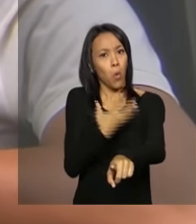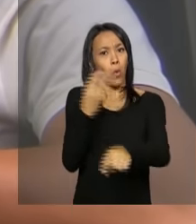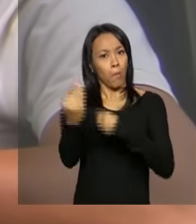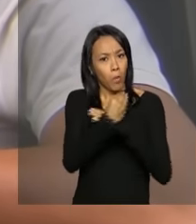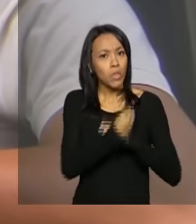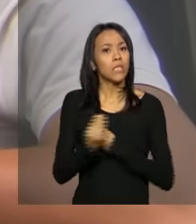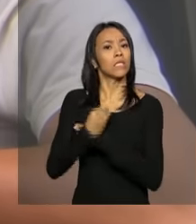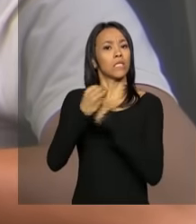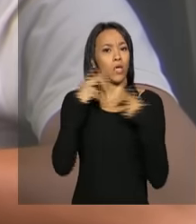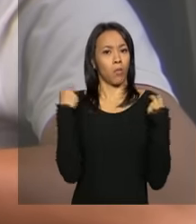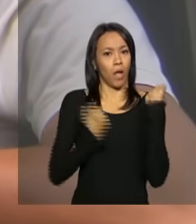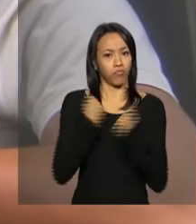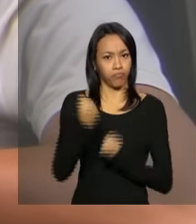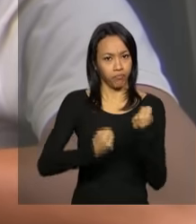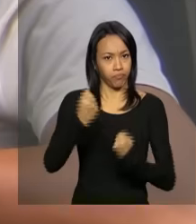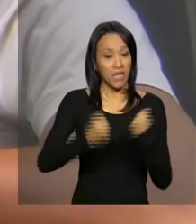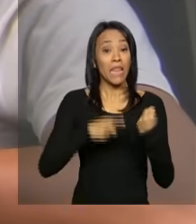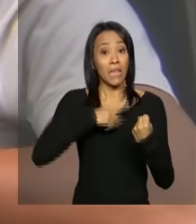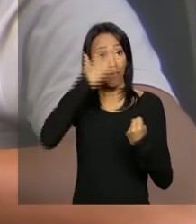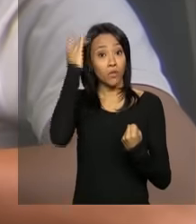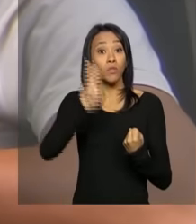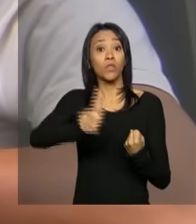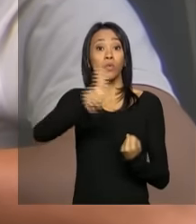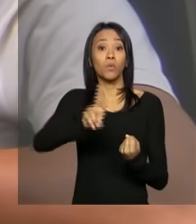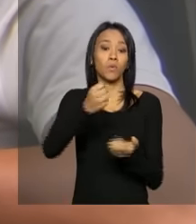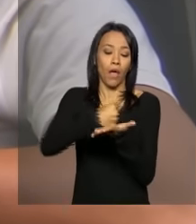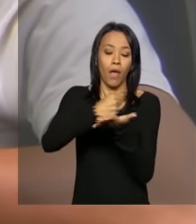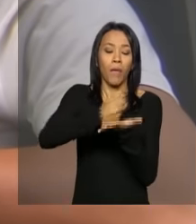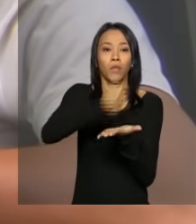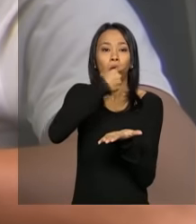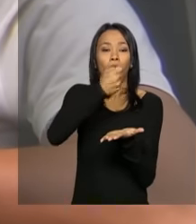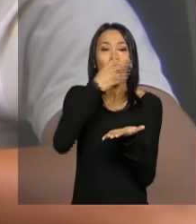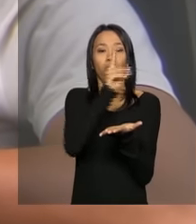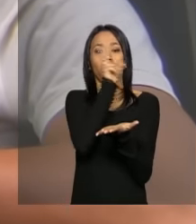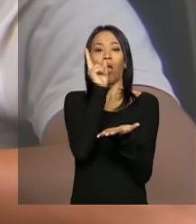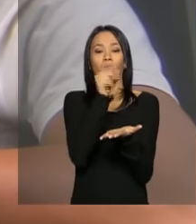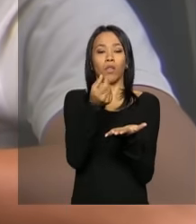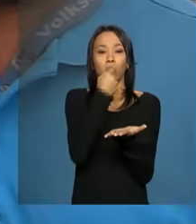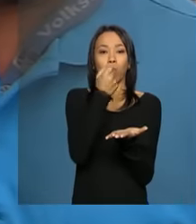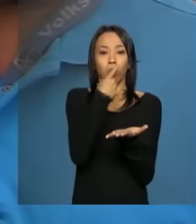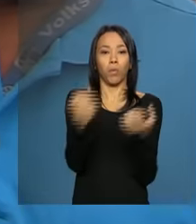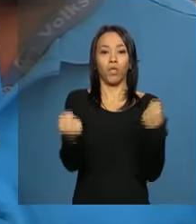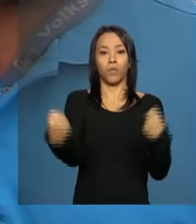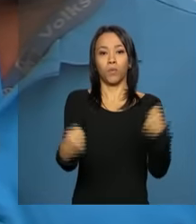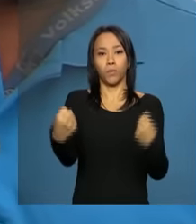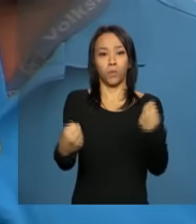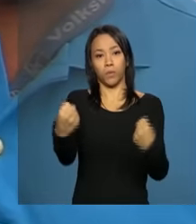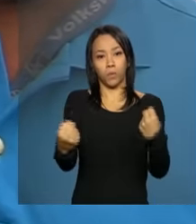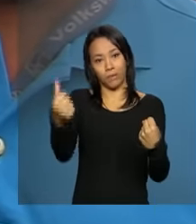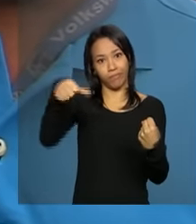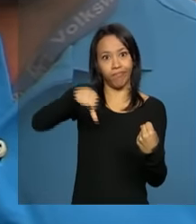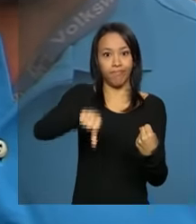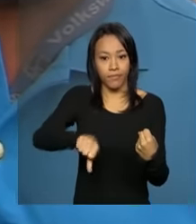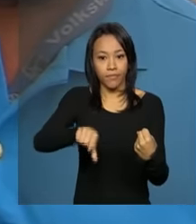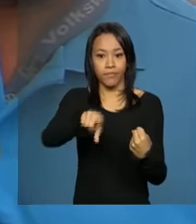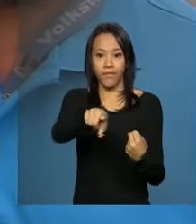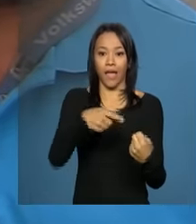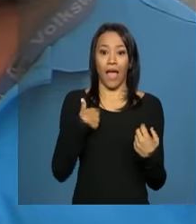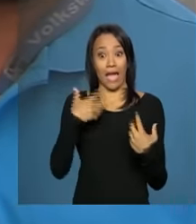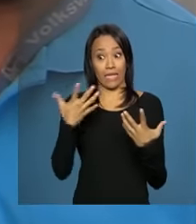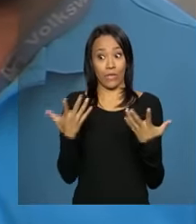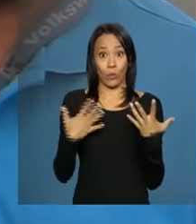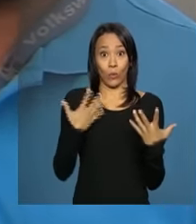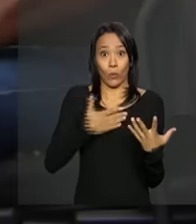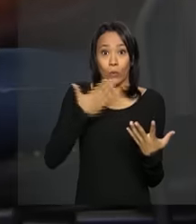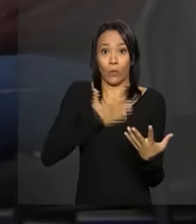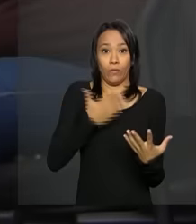usa remédios e fica andando dopado nas estradas. Eles vão ter que fazer o exame e eles não vão querer se arriscar para não